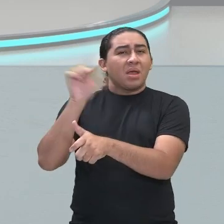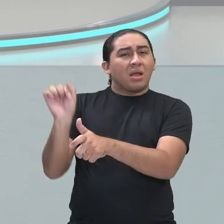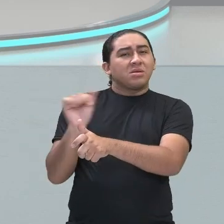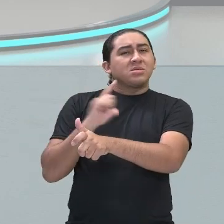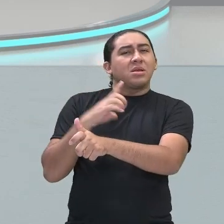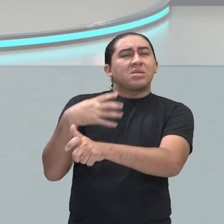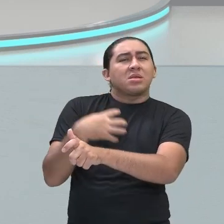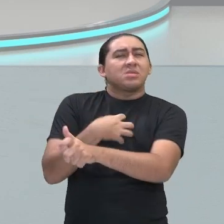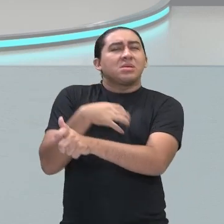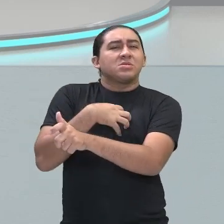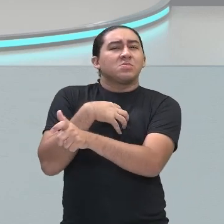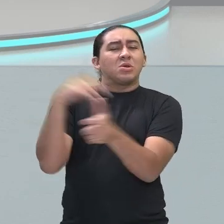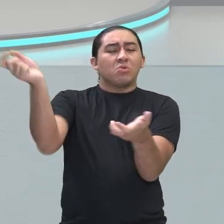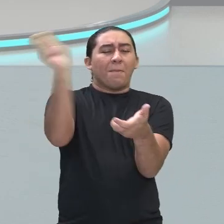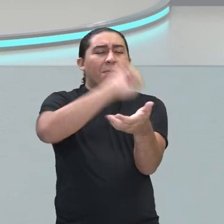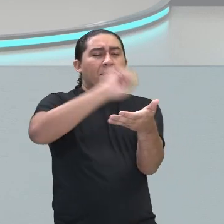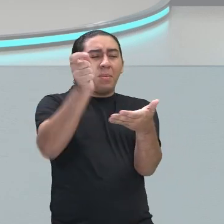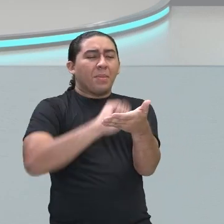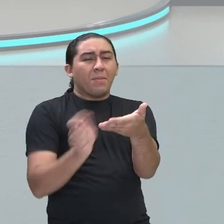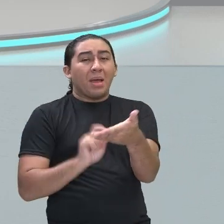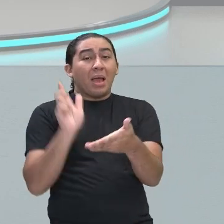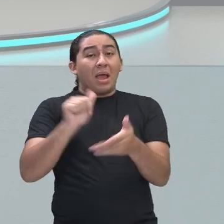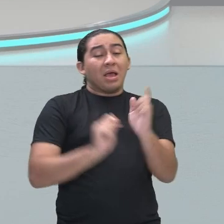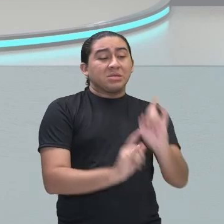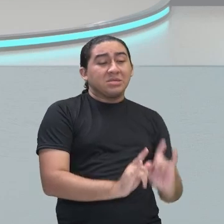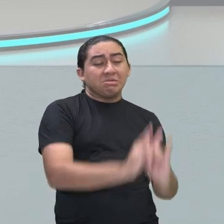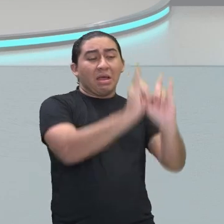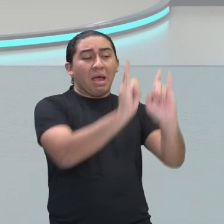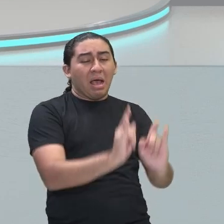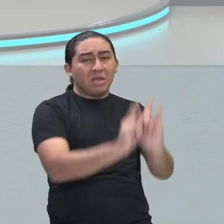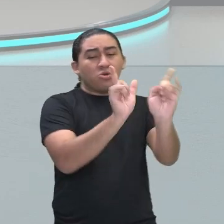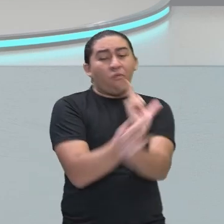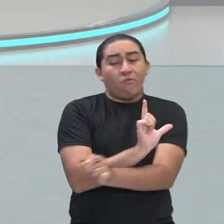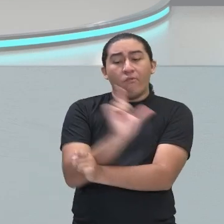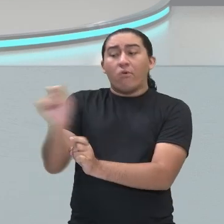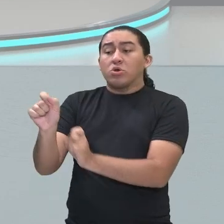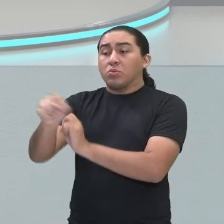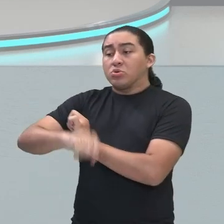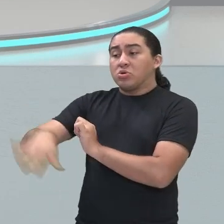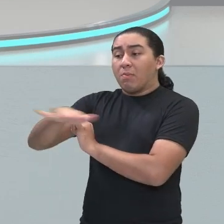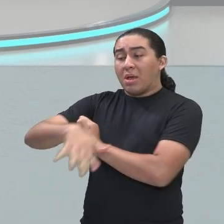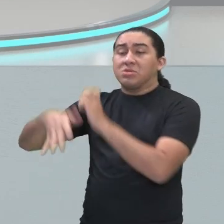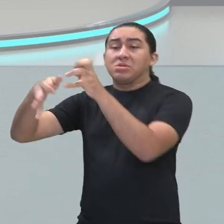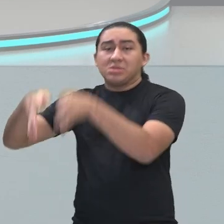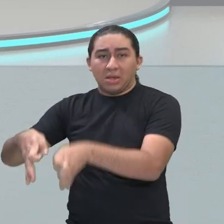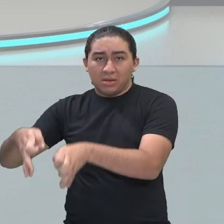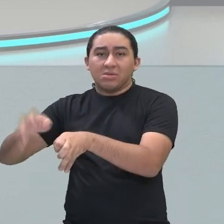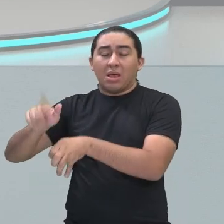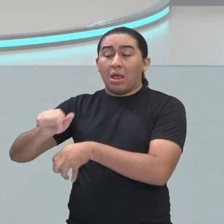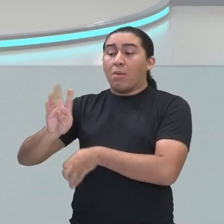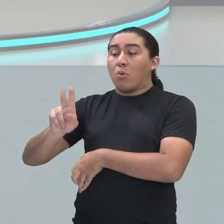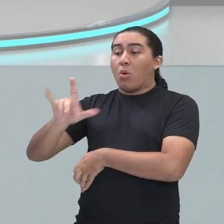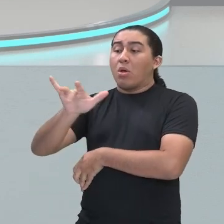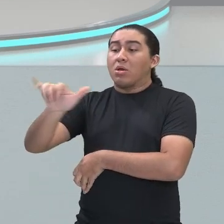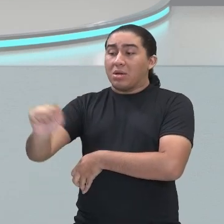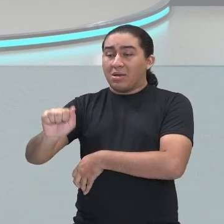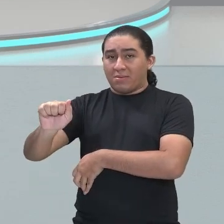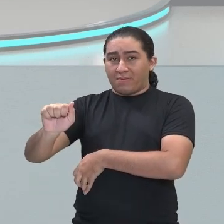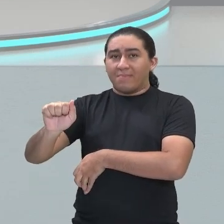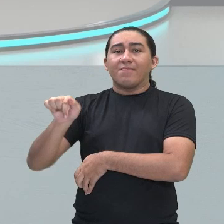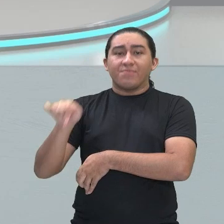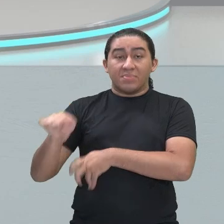fuga da cidade para o campo, para a área, para a paisagem bucólica. E também